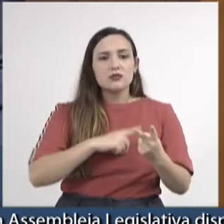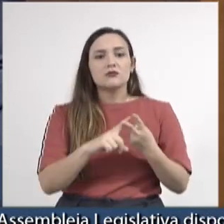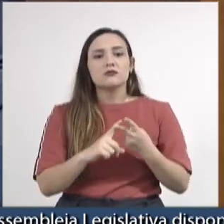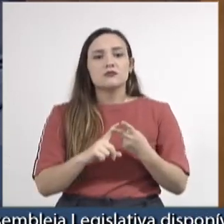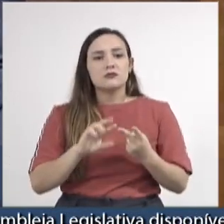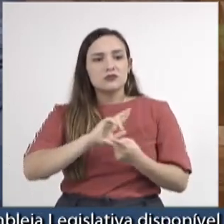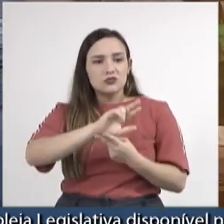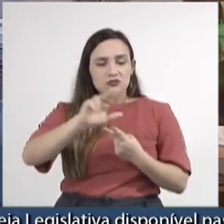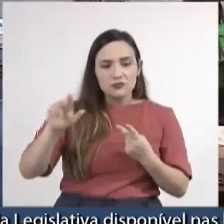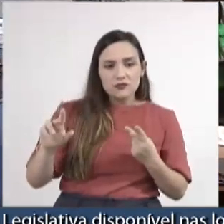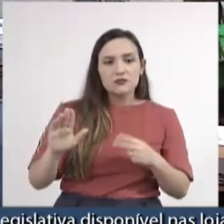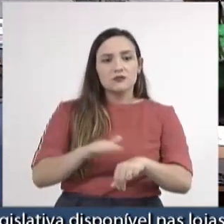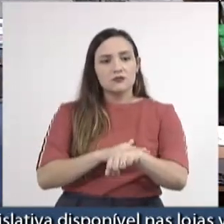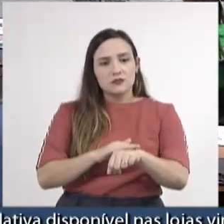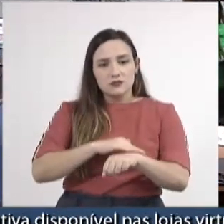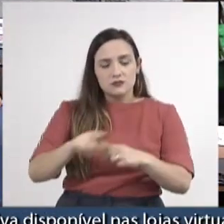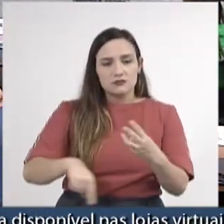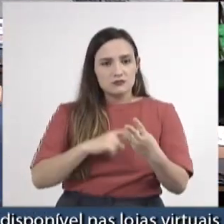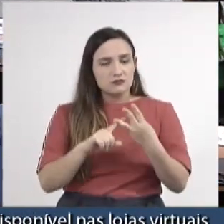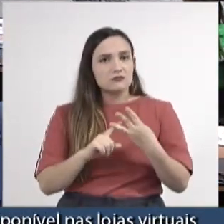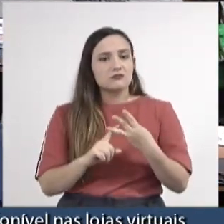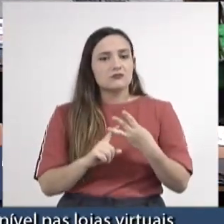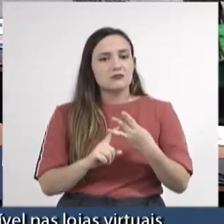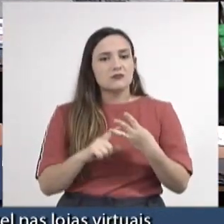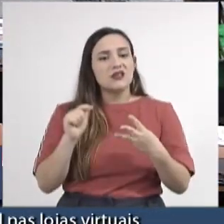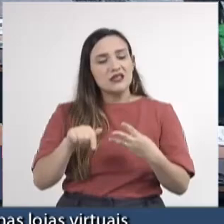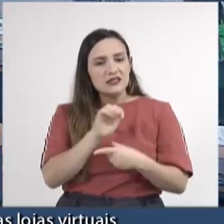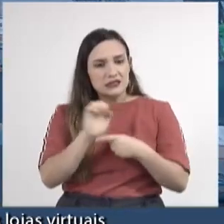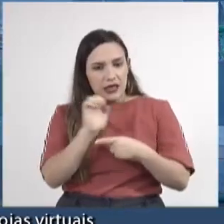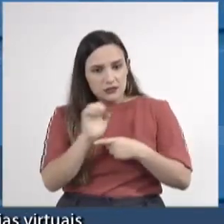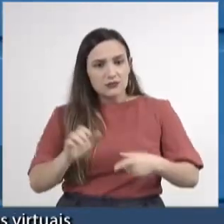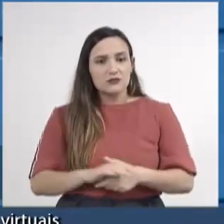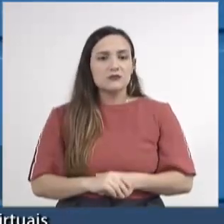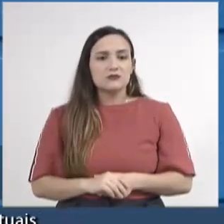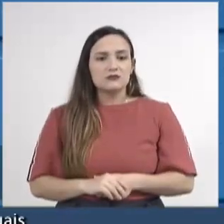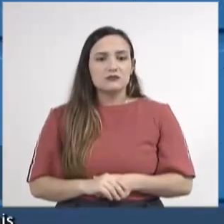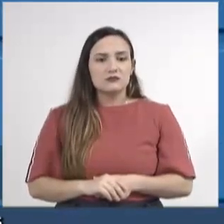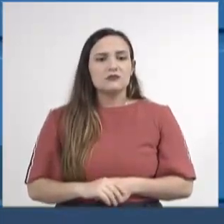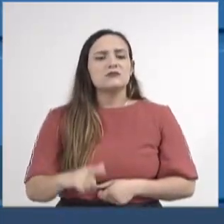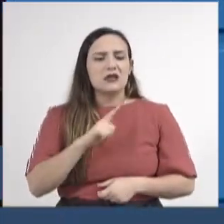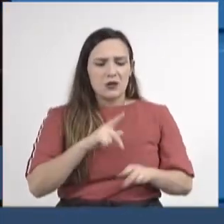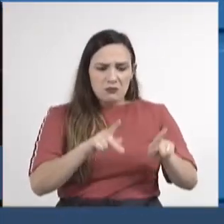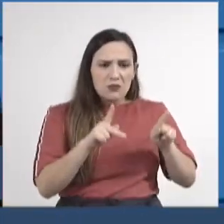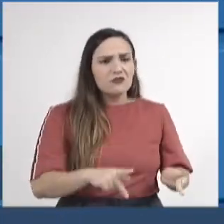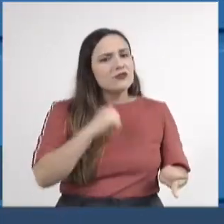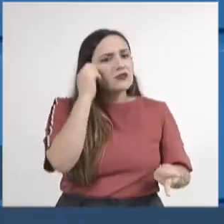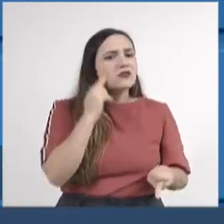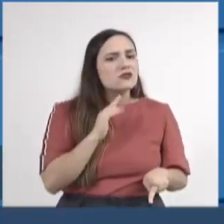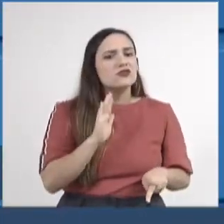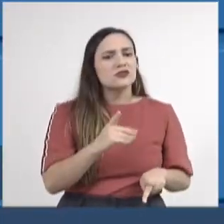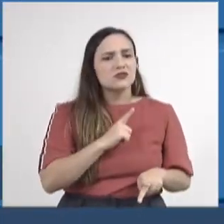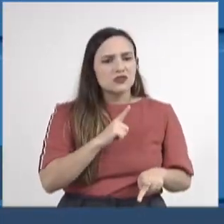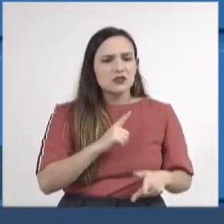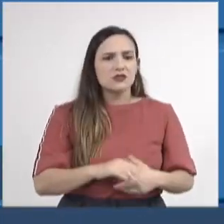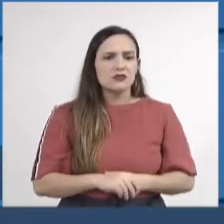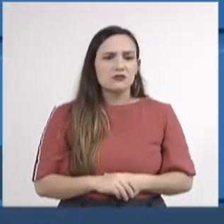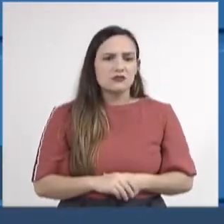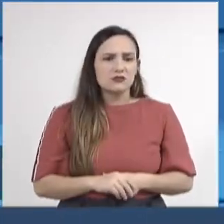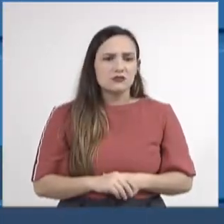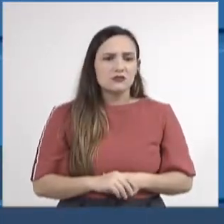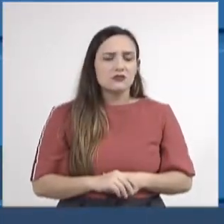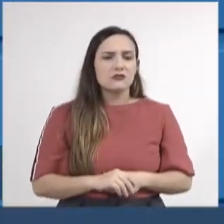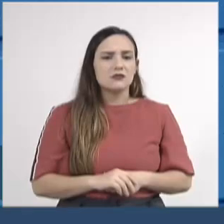diversidade racial. Nós estamos num Estado onde a população negra já estava aqui por meio dos